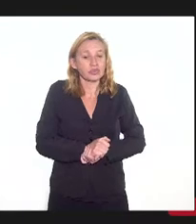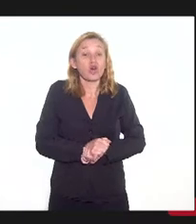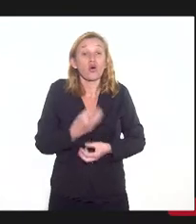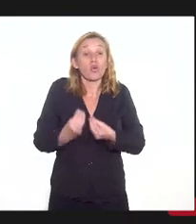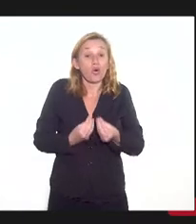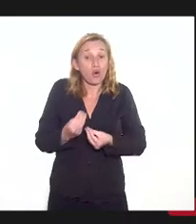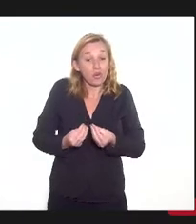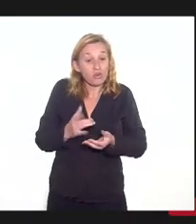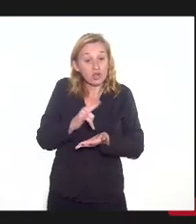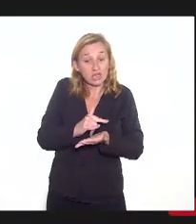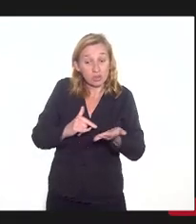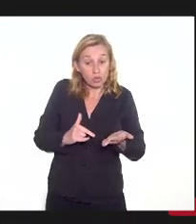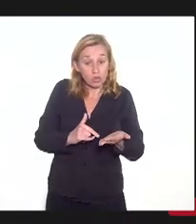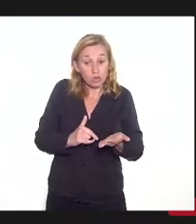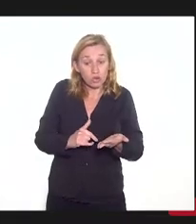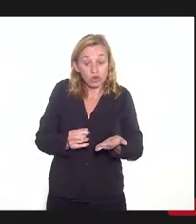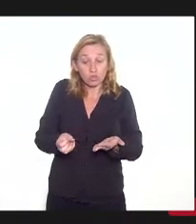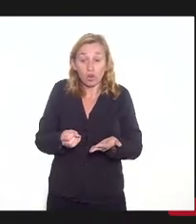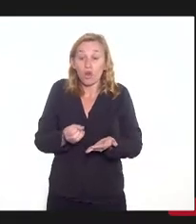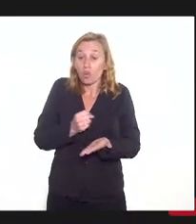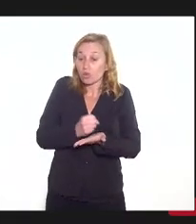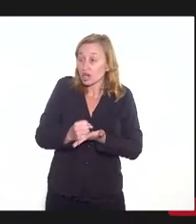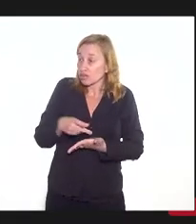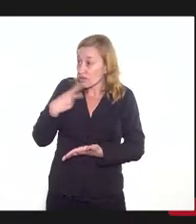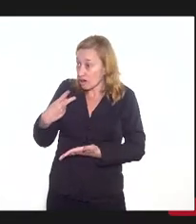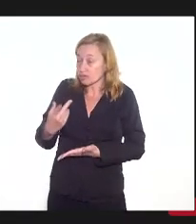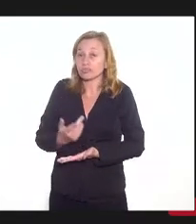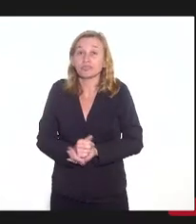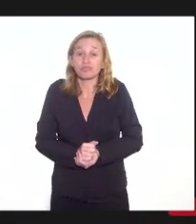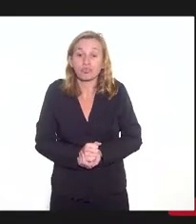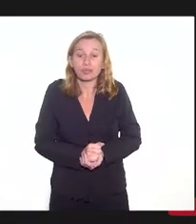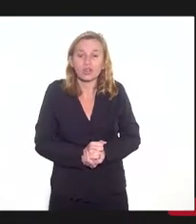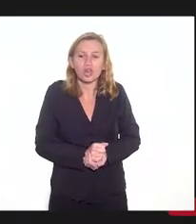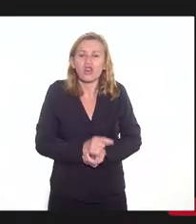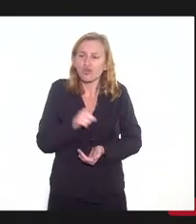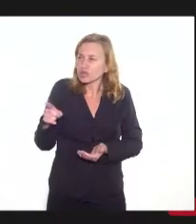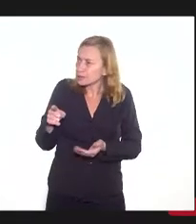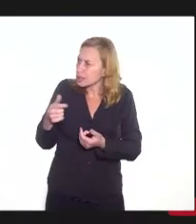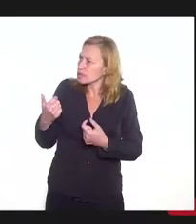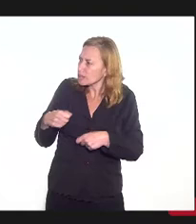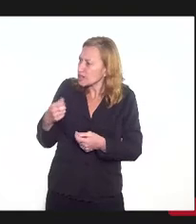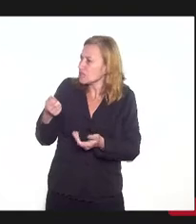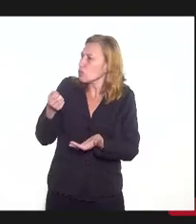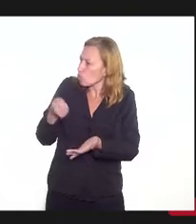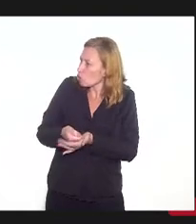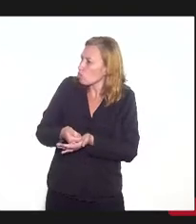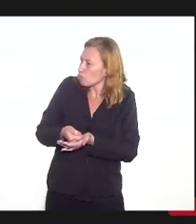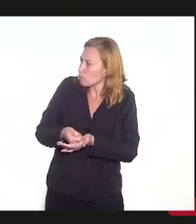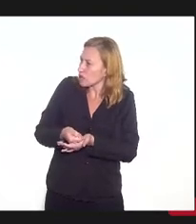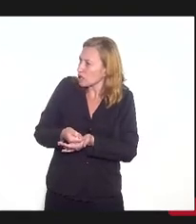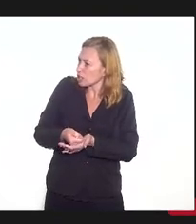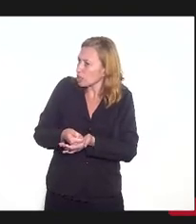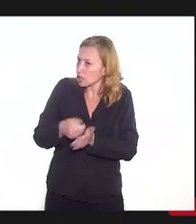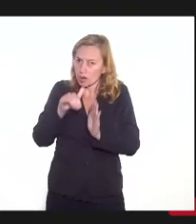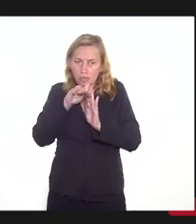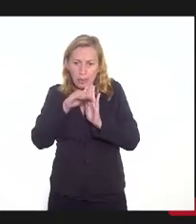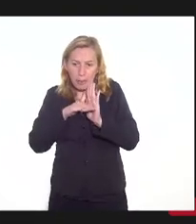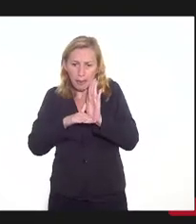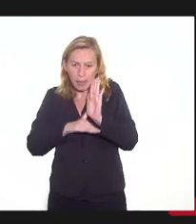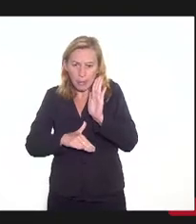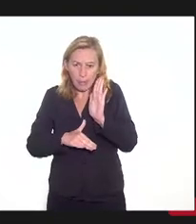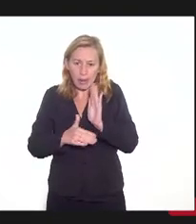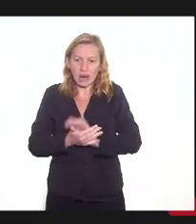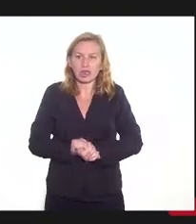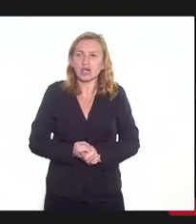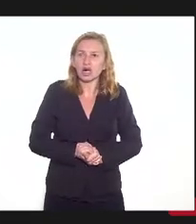regime. É um contrato dizendo o seguinte, olha, vocês têm que cumprir esse calendário, tem algumas obrigações que